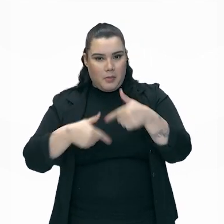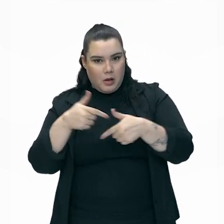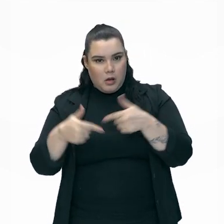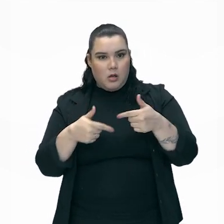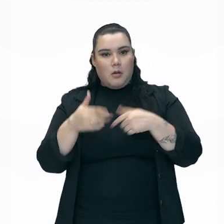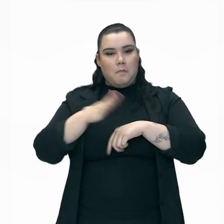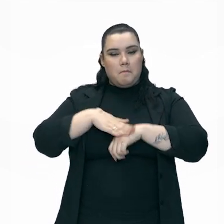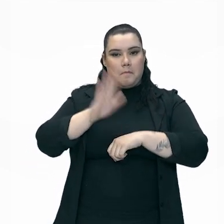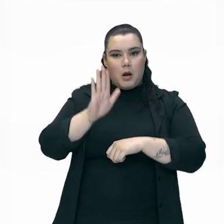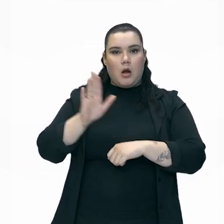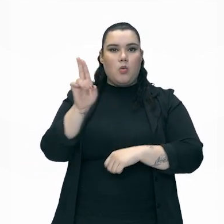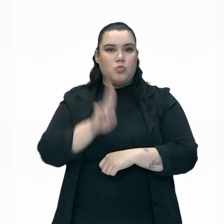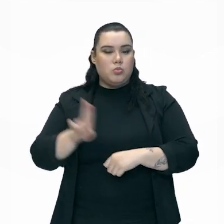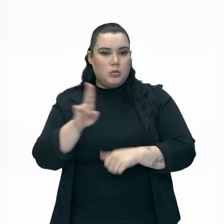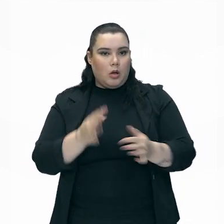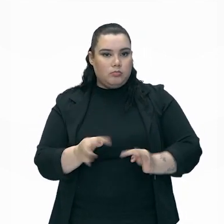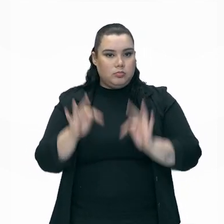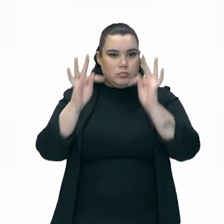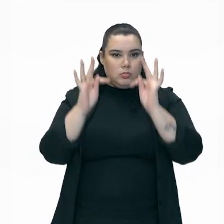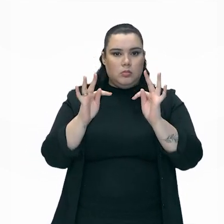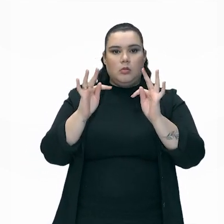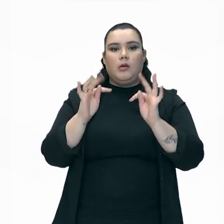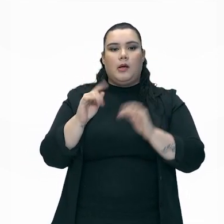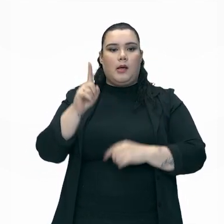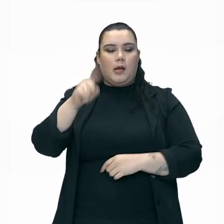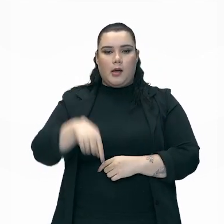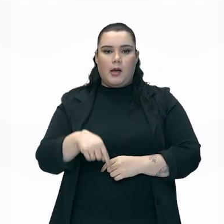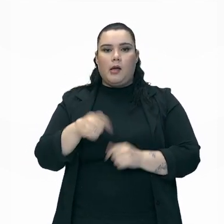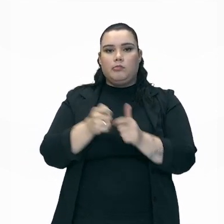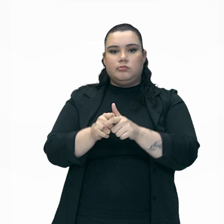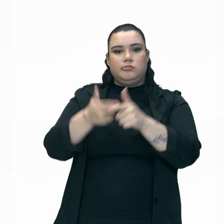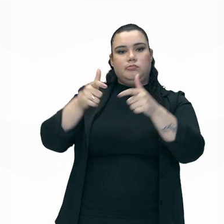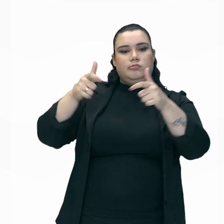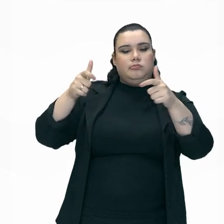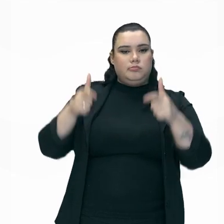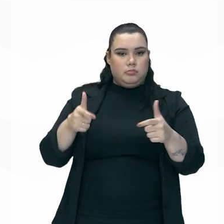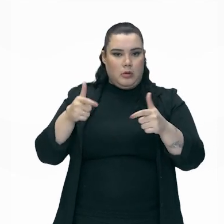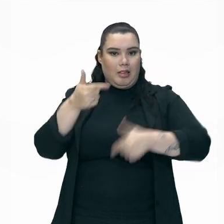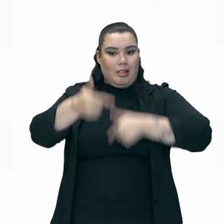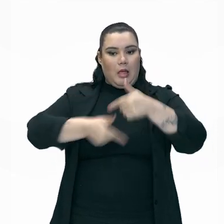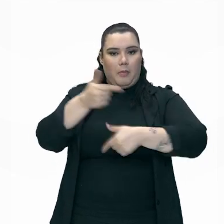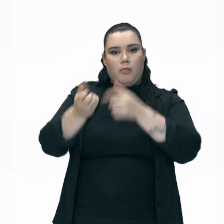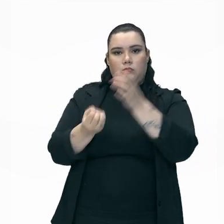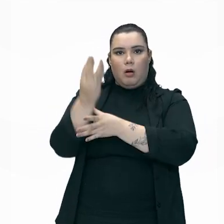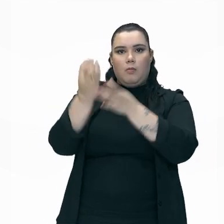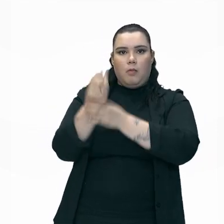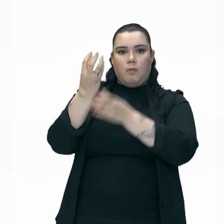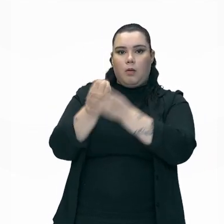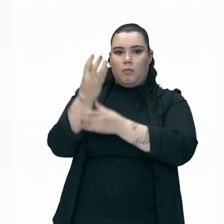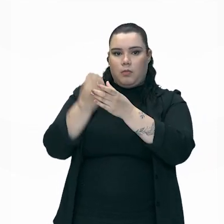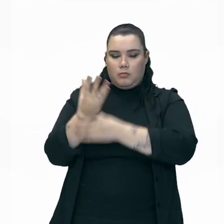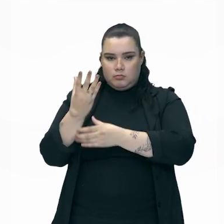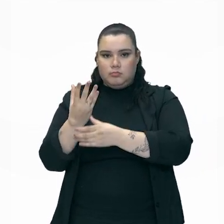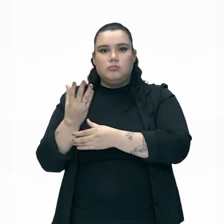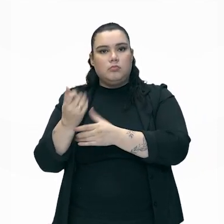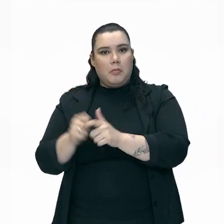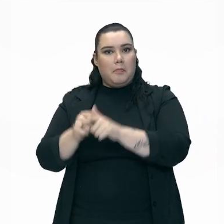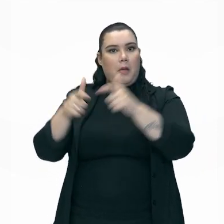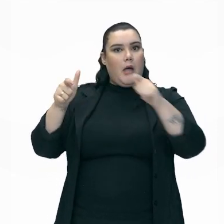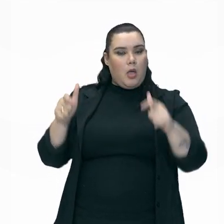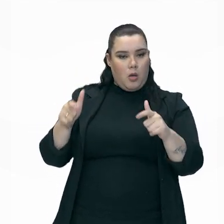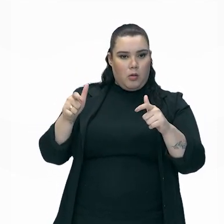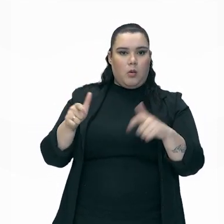mais modernizado é a busca é sempre aumentar a produtividade, ou seja, produzir mais coisas